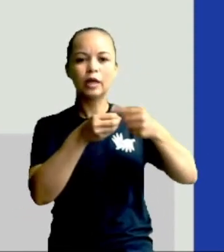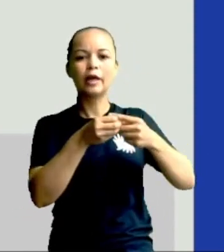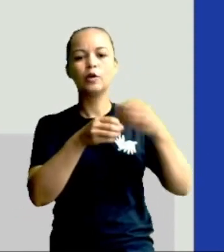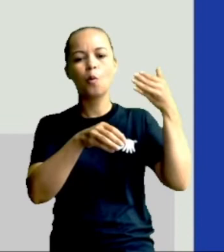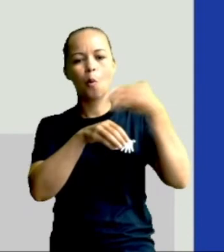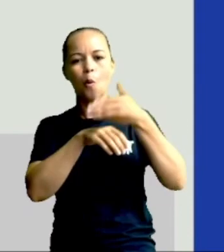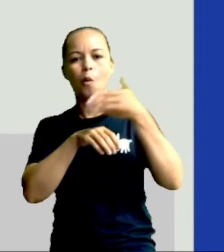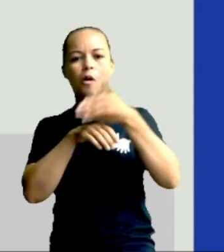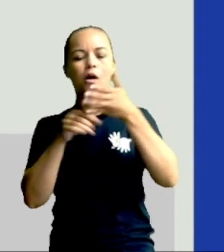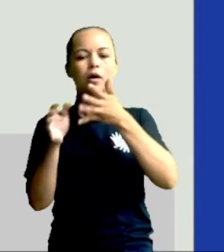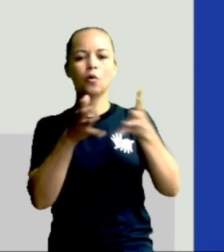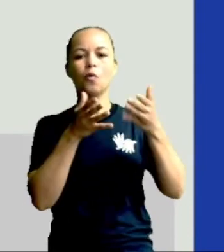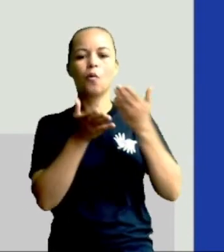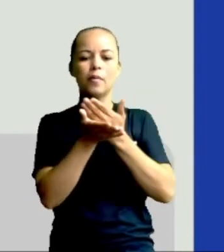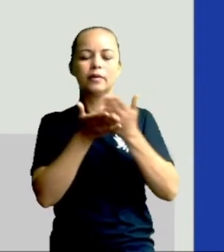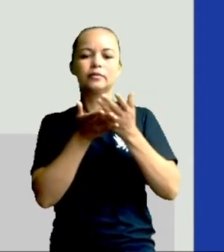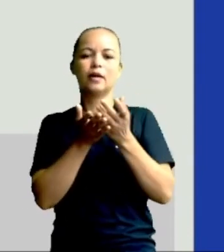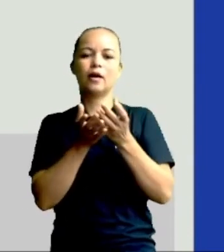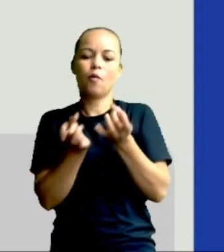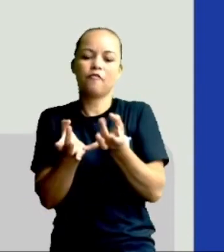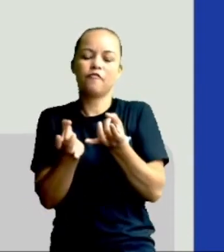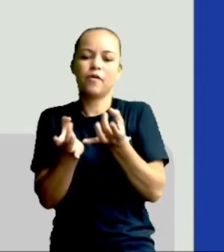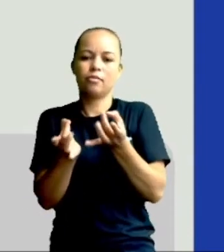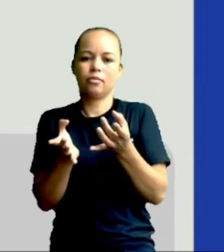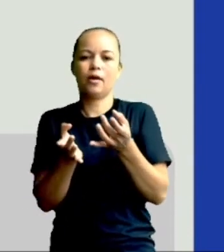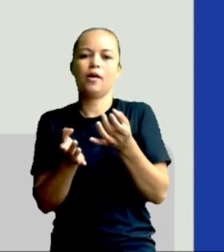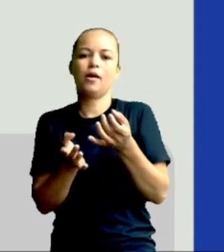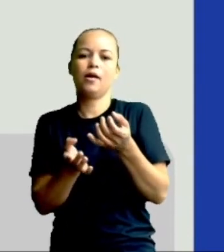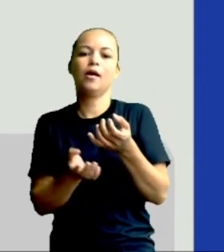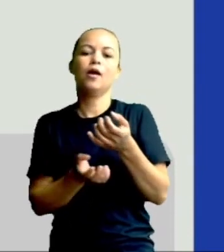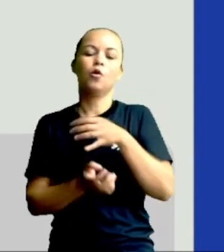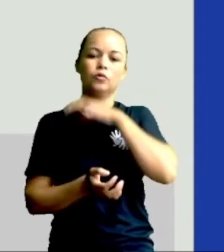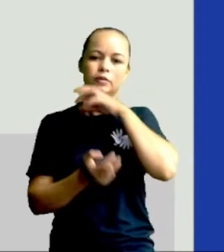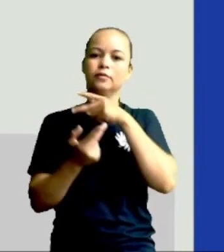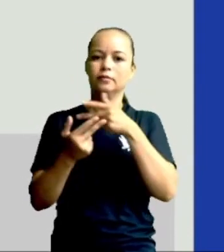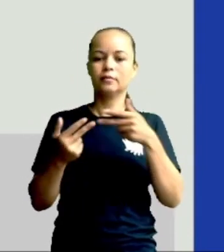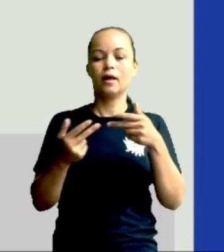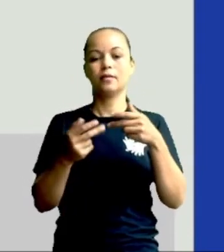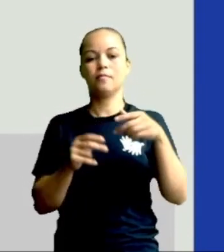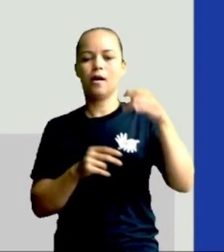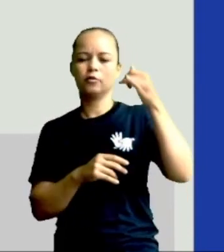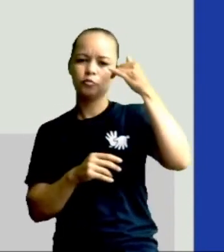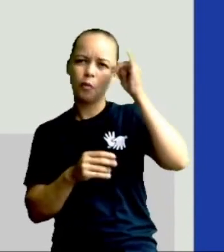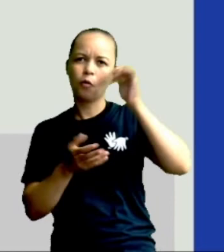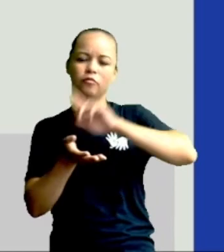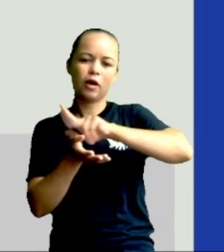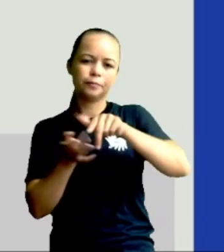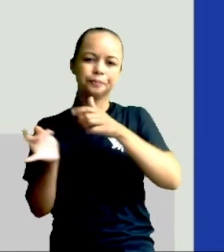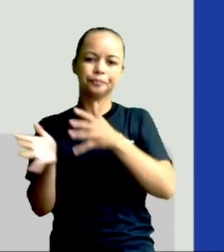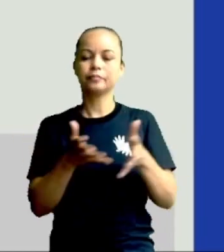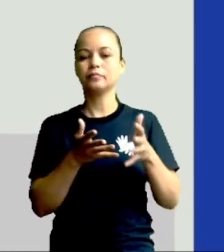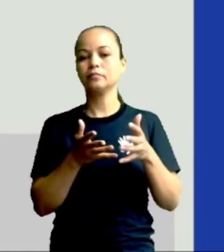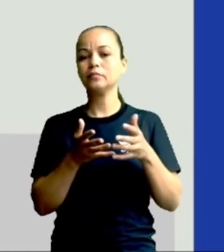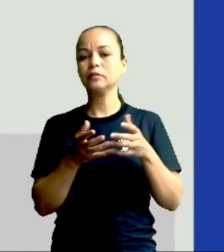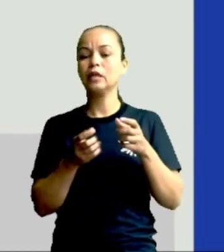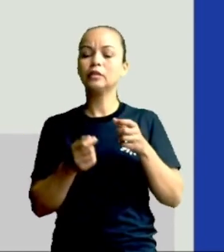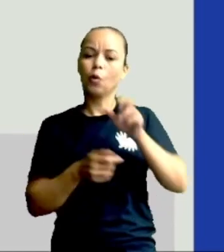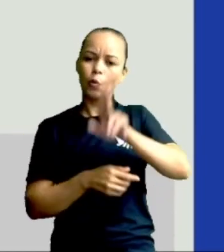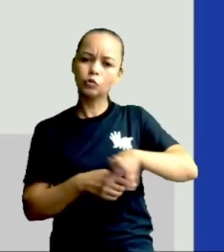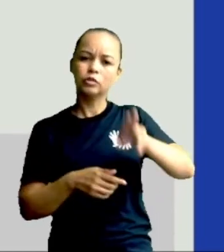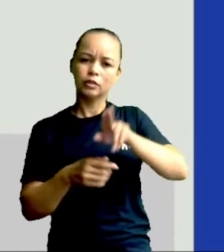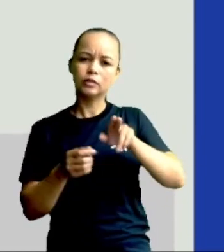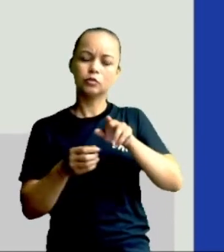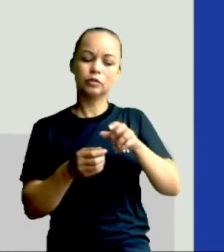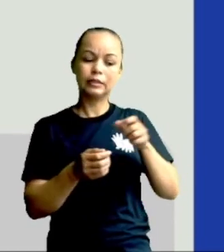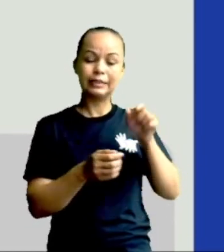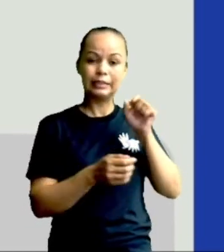comercializar esses animais. Se eu comercializo animais, eu utilizo da pecuária também. Porque se eu compro